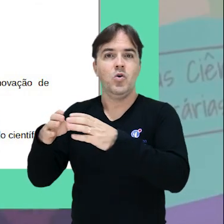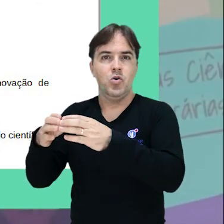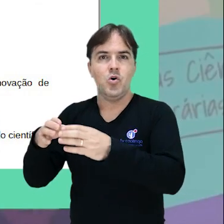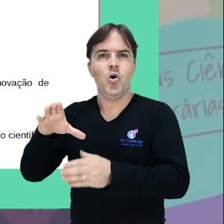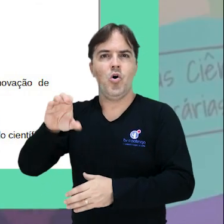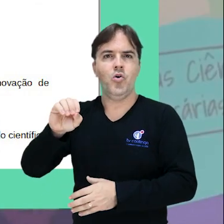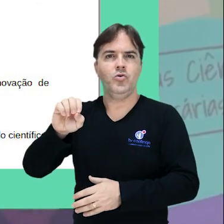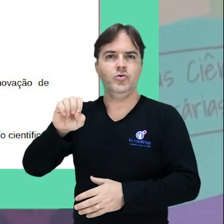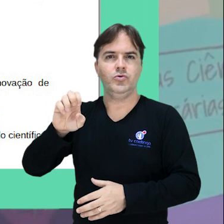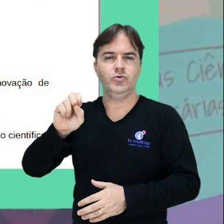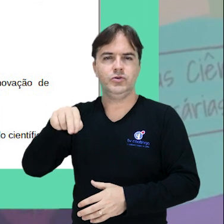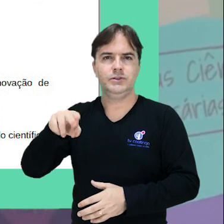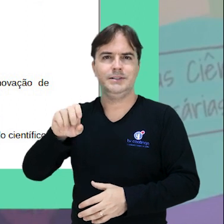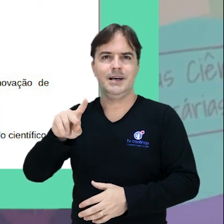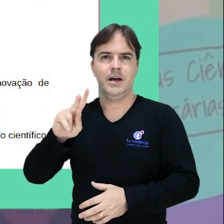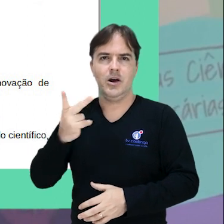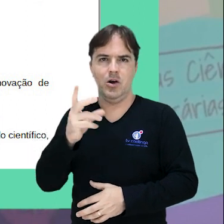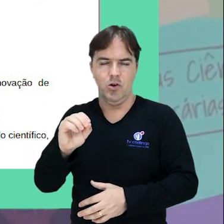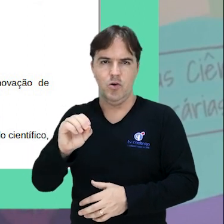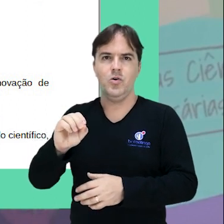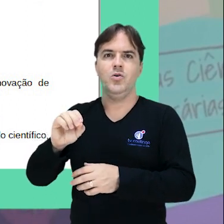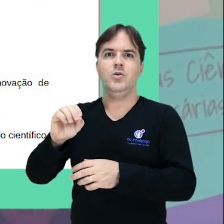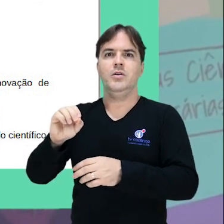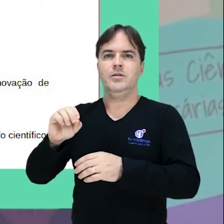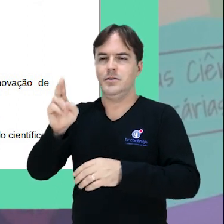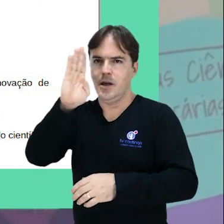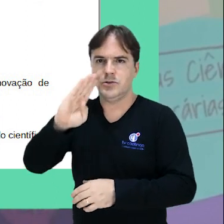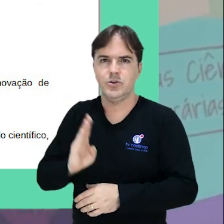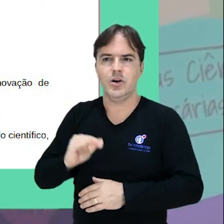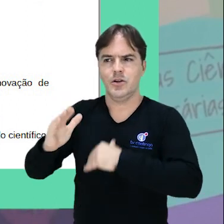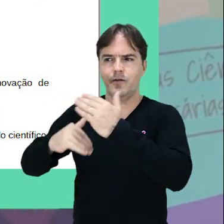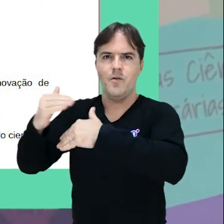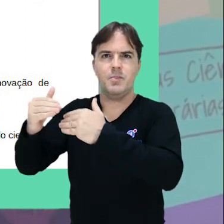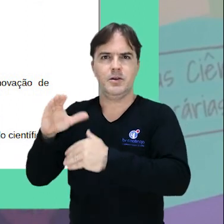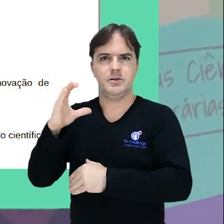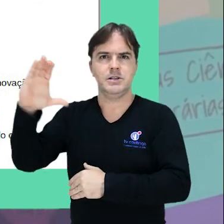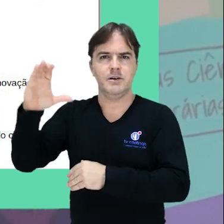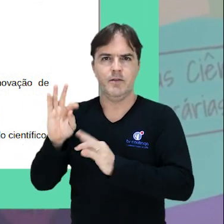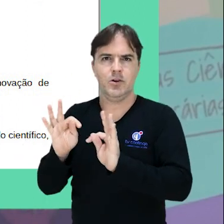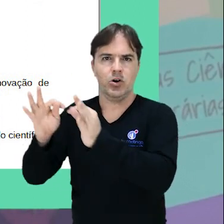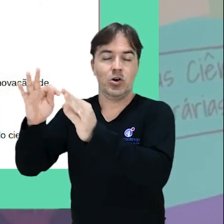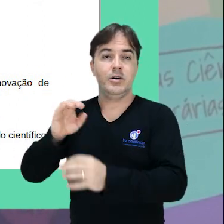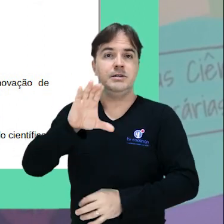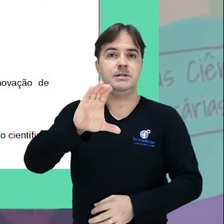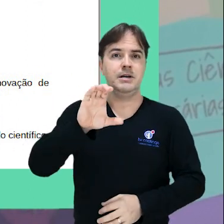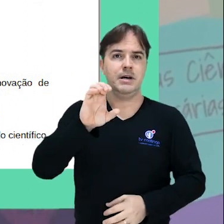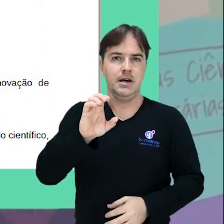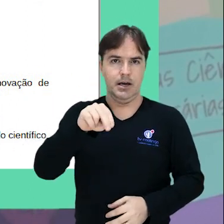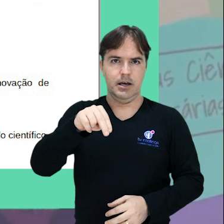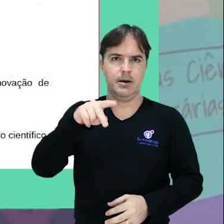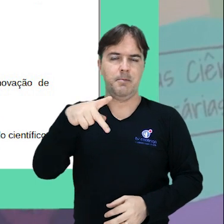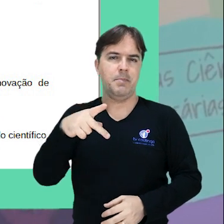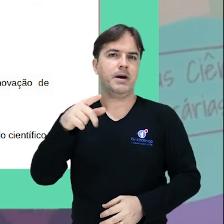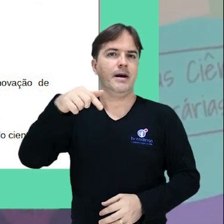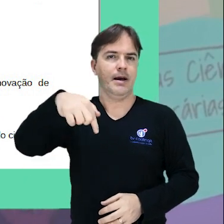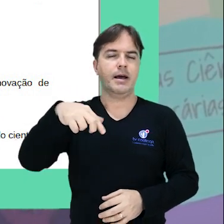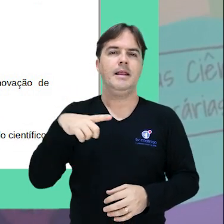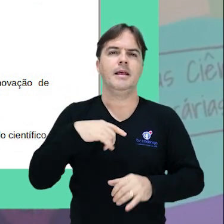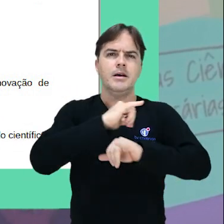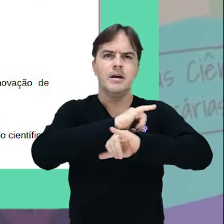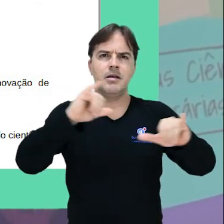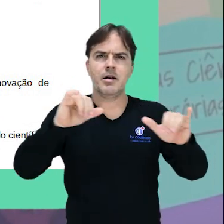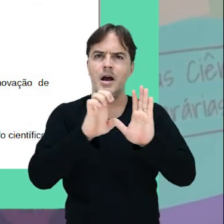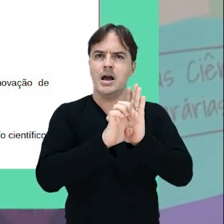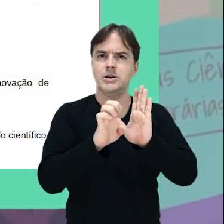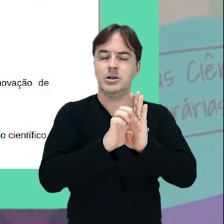de Desenvolvimento Científico e Tecnológico, o CNPq, divulgou o resultado preliminar do